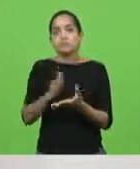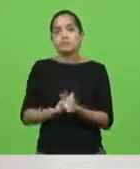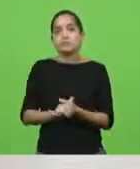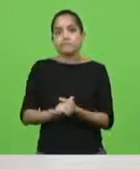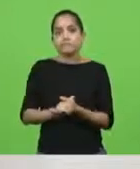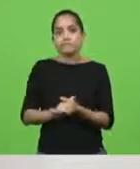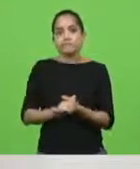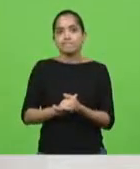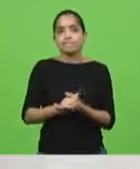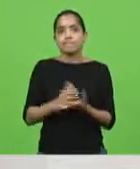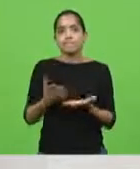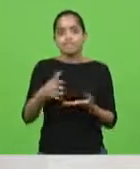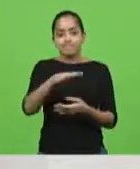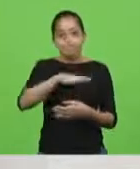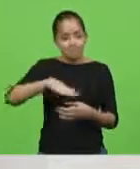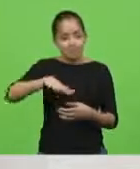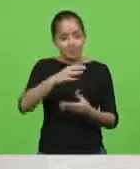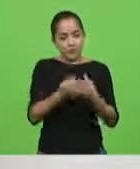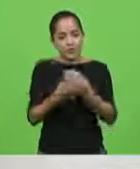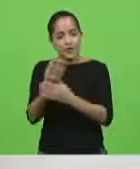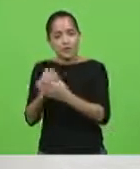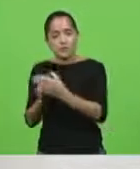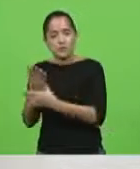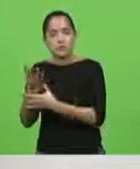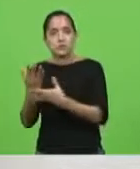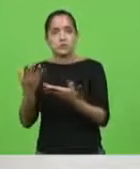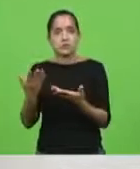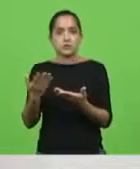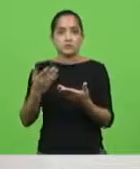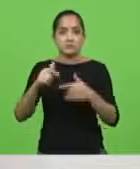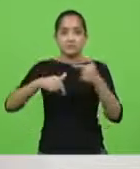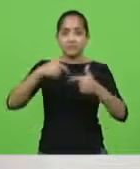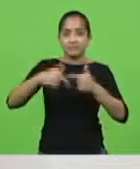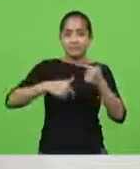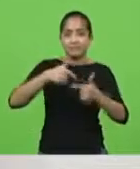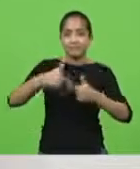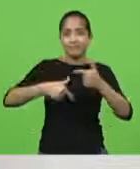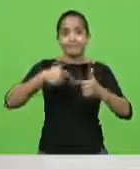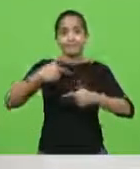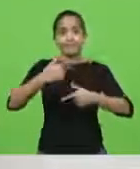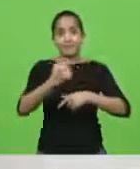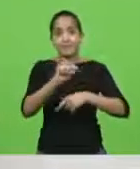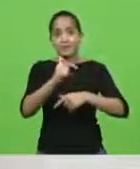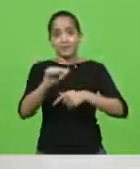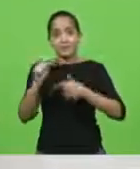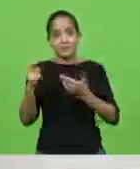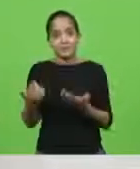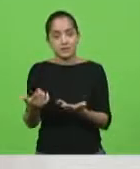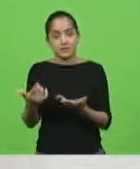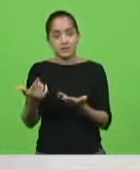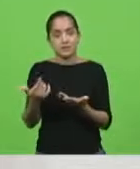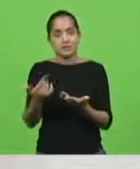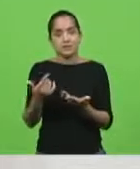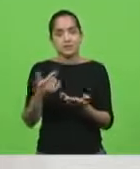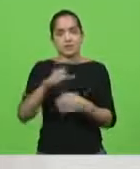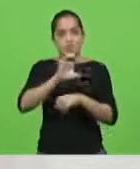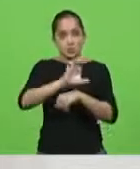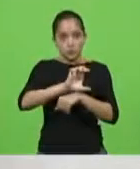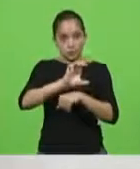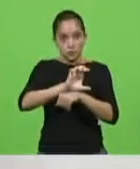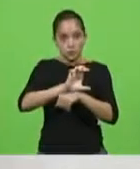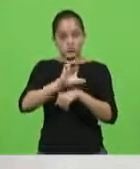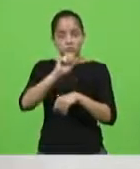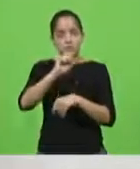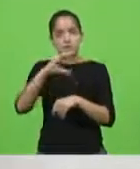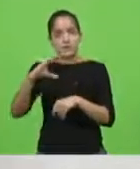inúmeras cadeias produtivas que têm desempregado trabalhadores. O nosso Estado, eu tenho dito, por